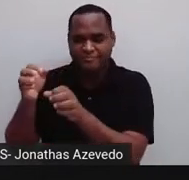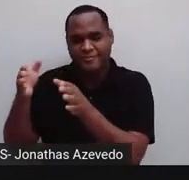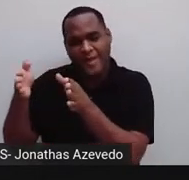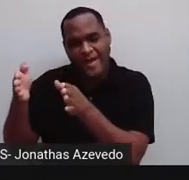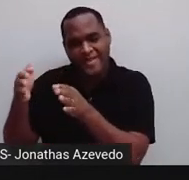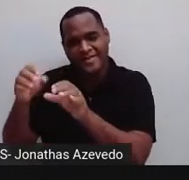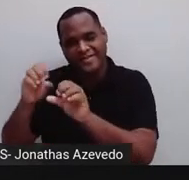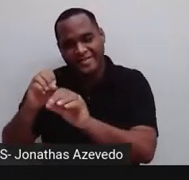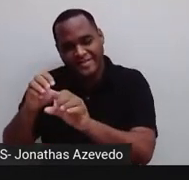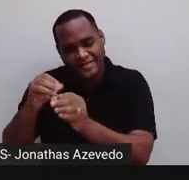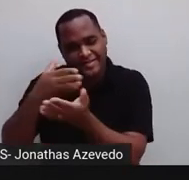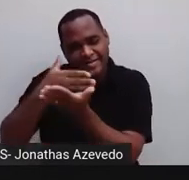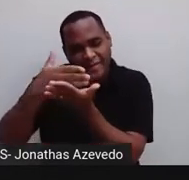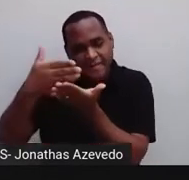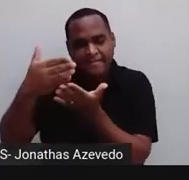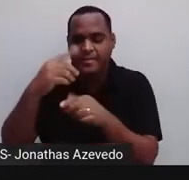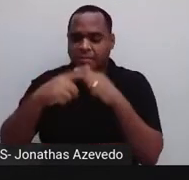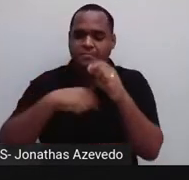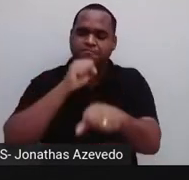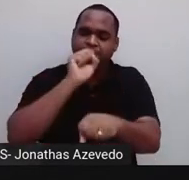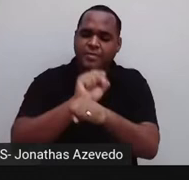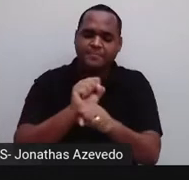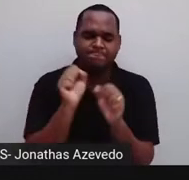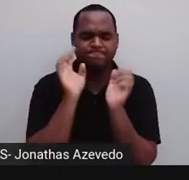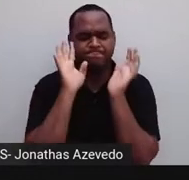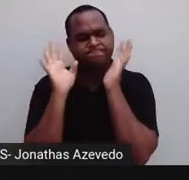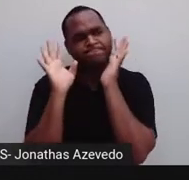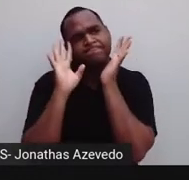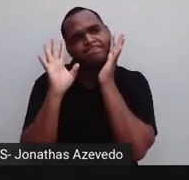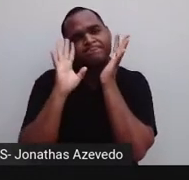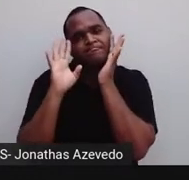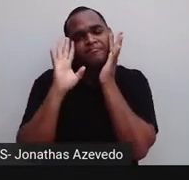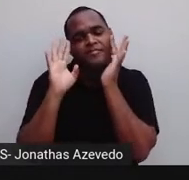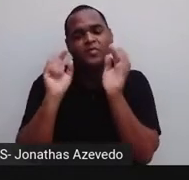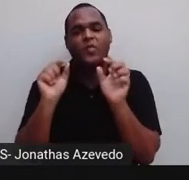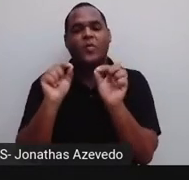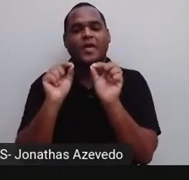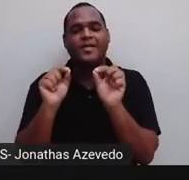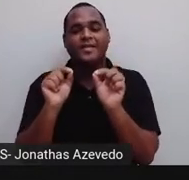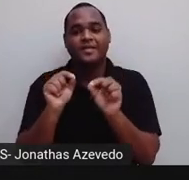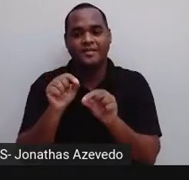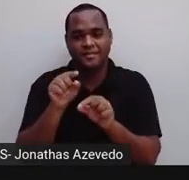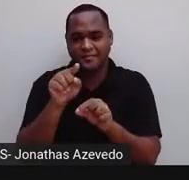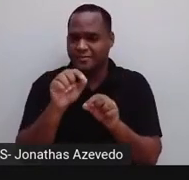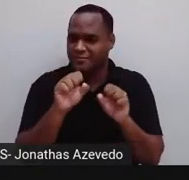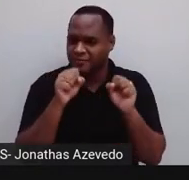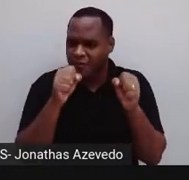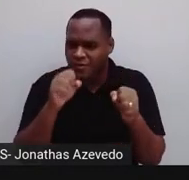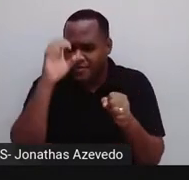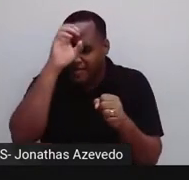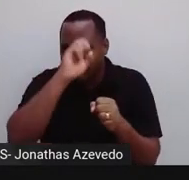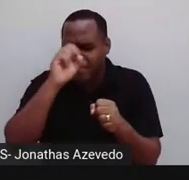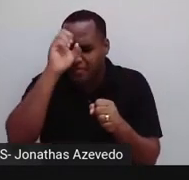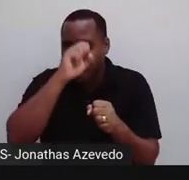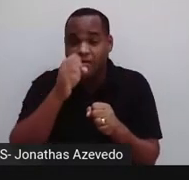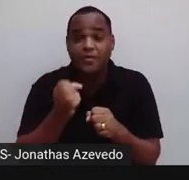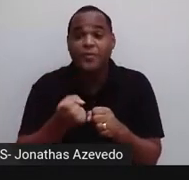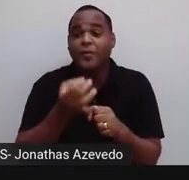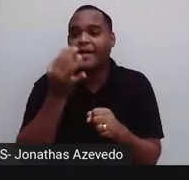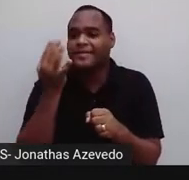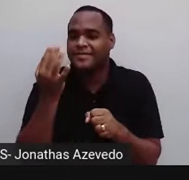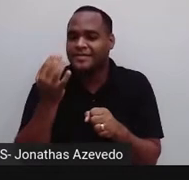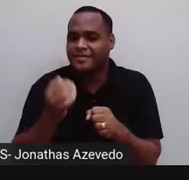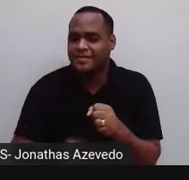determinado momento, a gente parava e se perguntava assim, o quanto eu entendi da aula até esse momento,